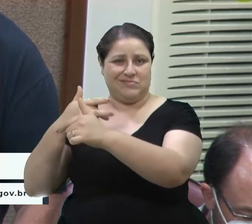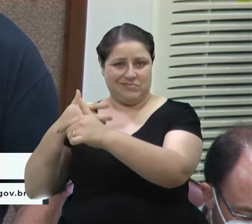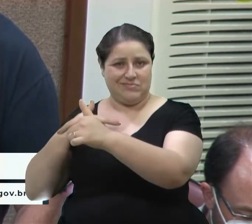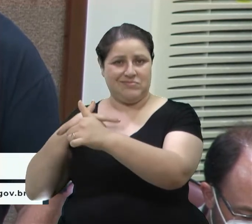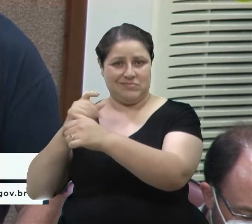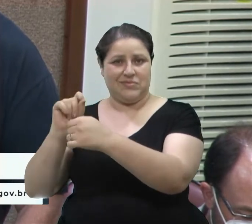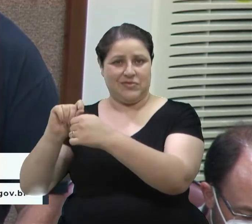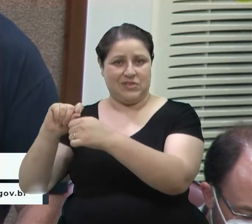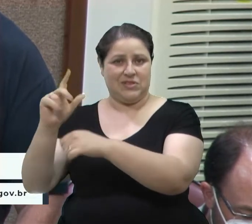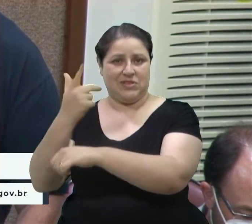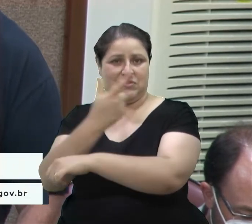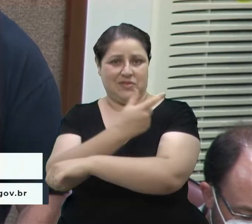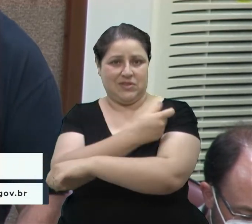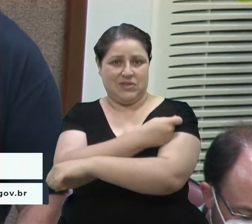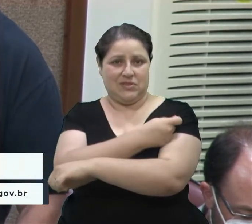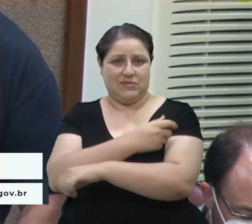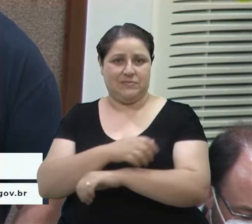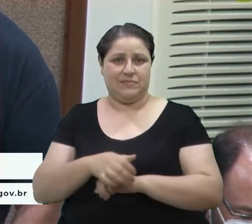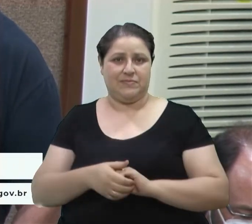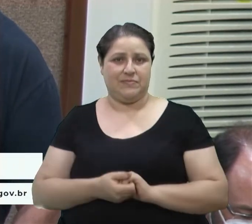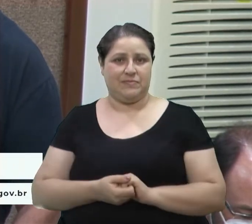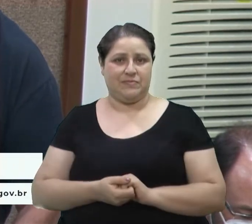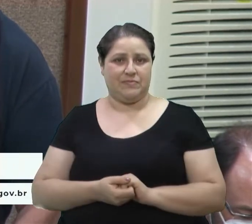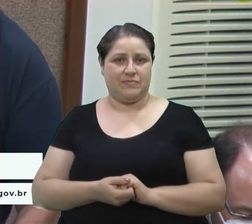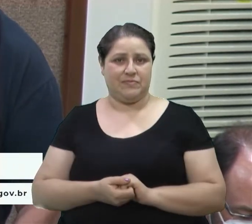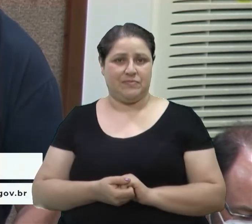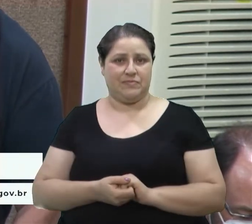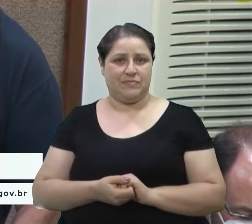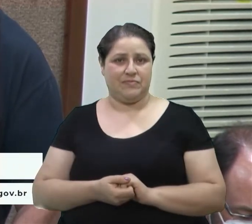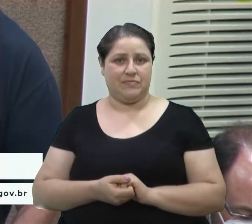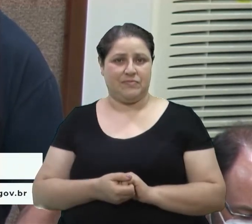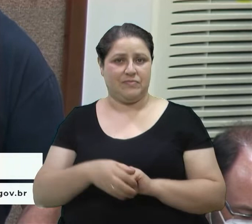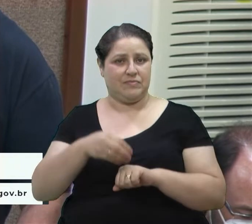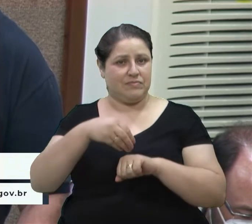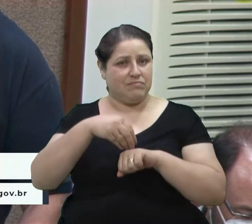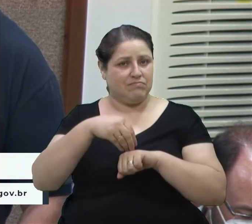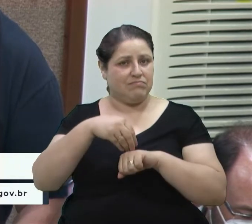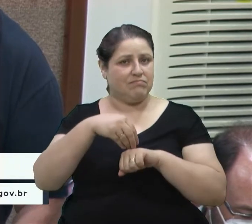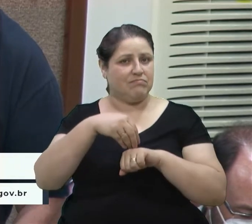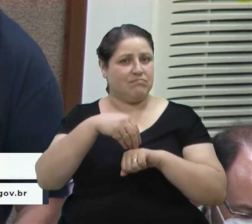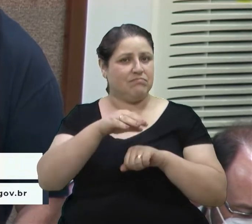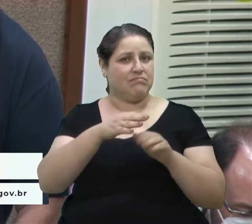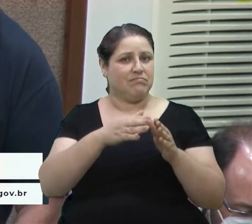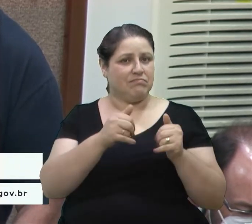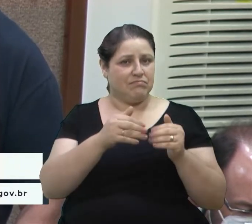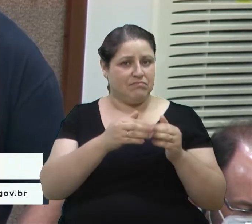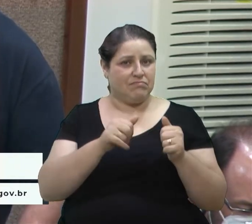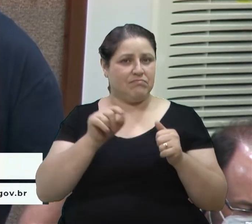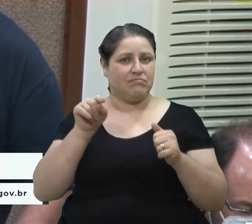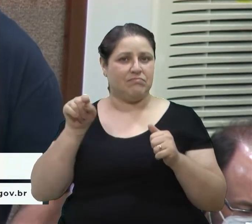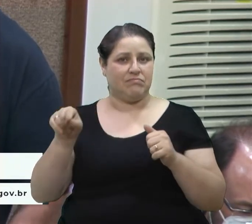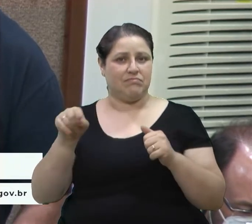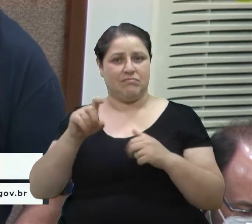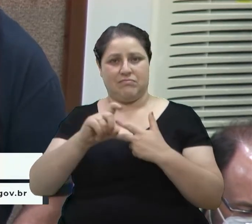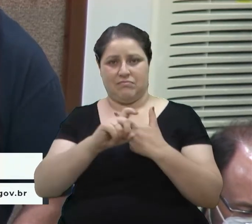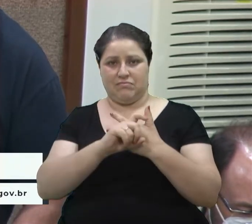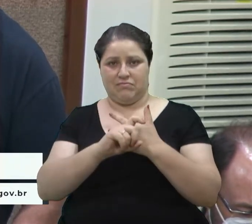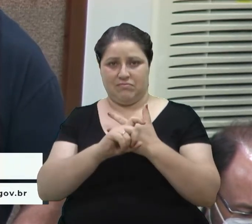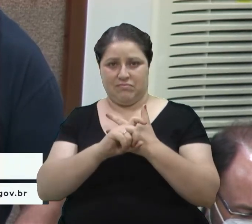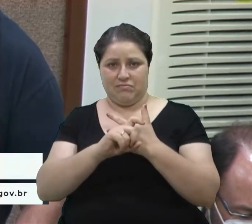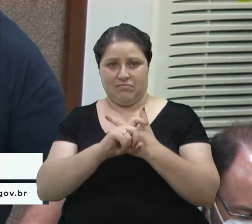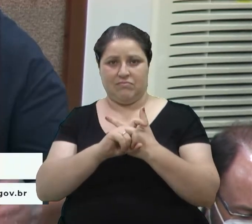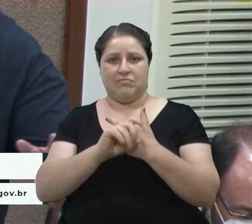essa vacina, então, gostaria de fazer essa solicitação ao Executivo Municipal, que,